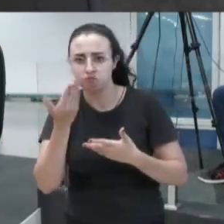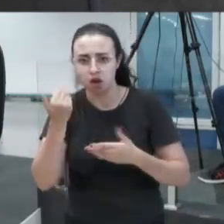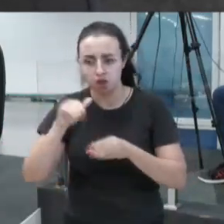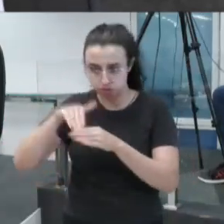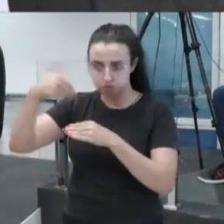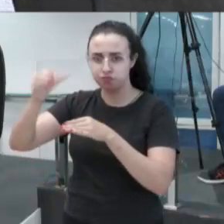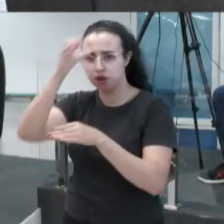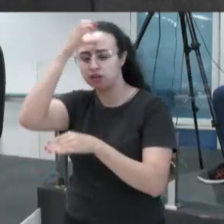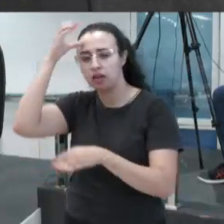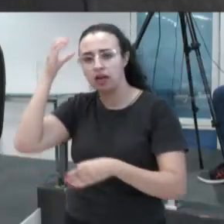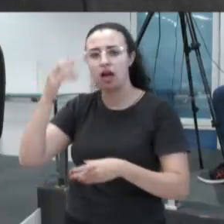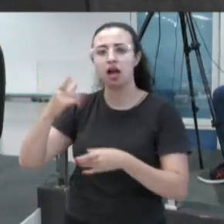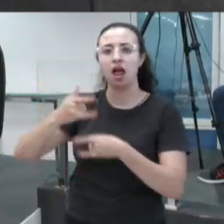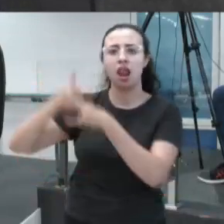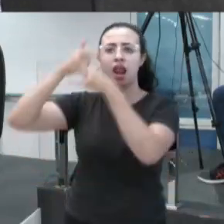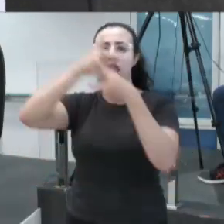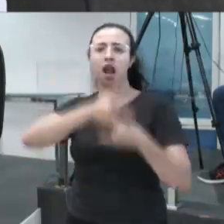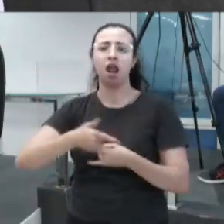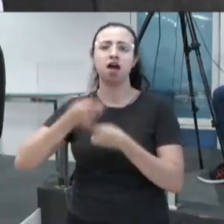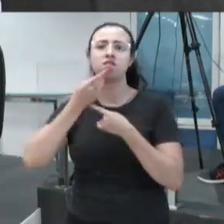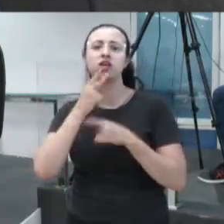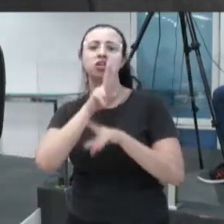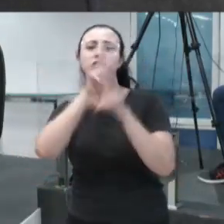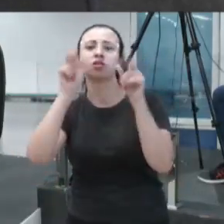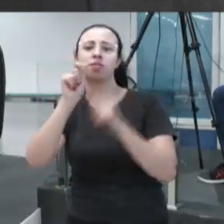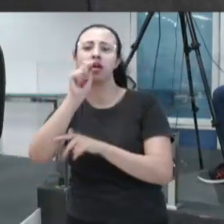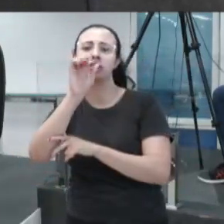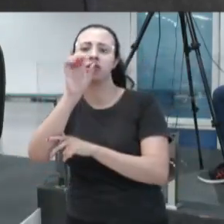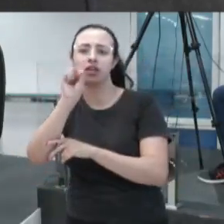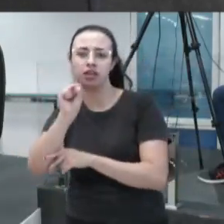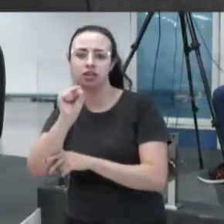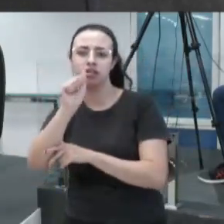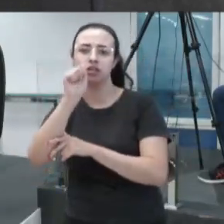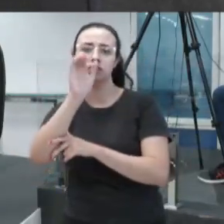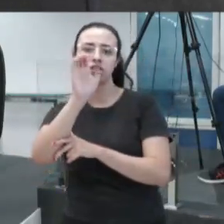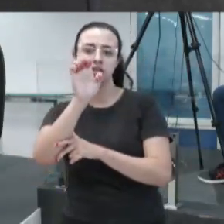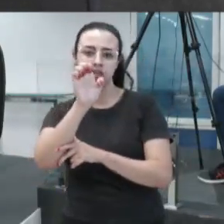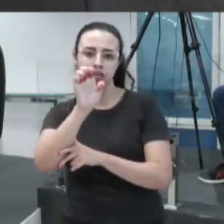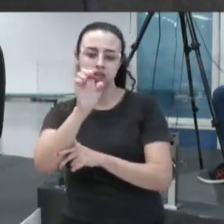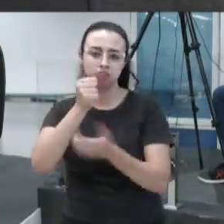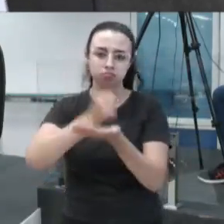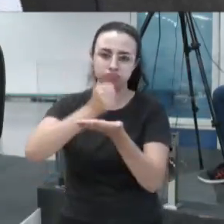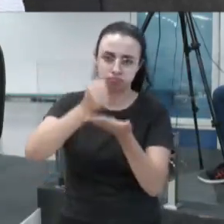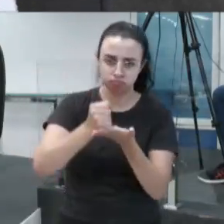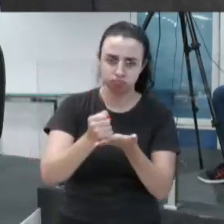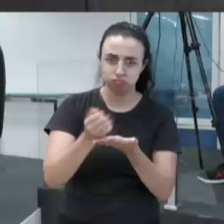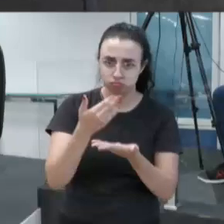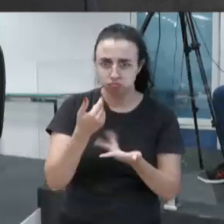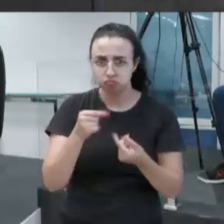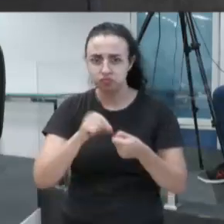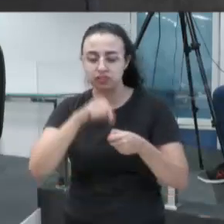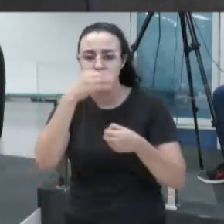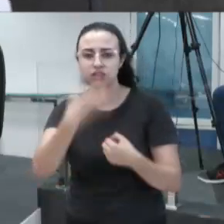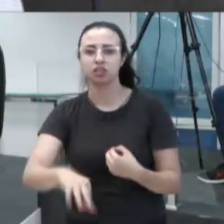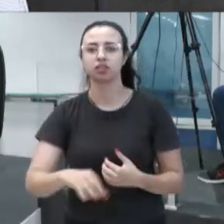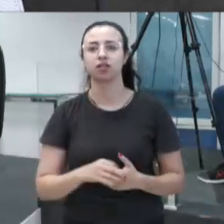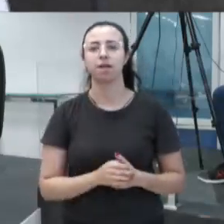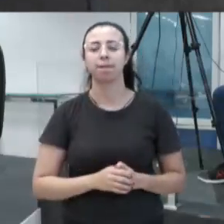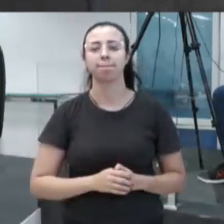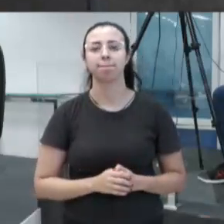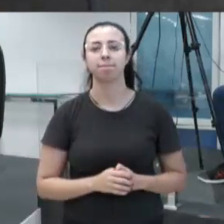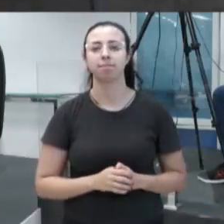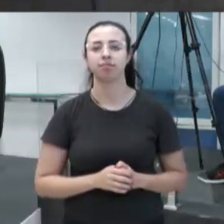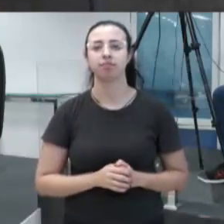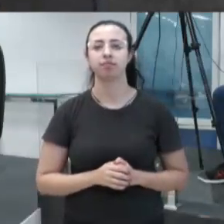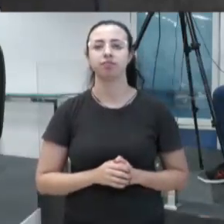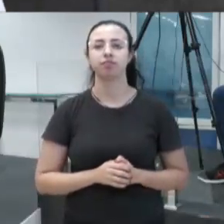agora, falando de ACS, ACS, contratações, pessoas, vamos fazer a coisa certa, vamos jogar dentro das